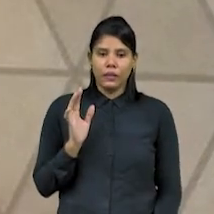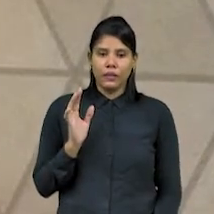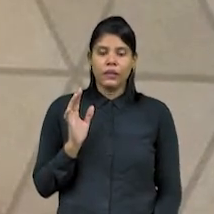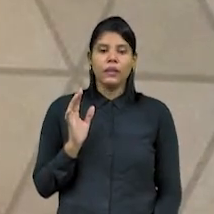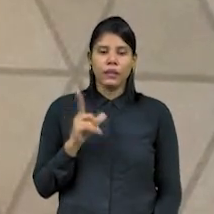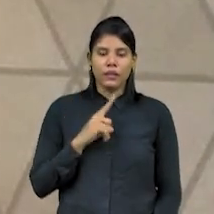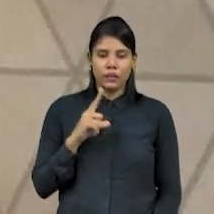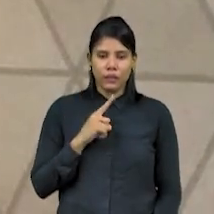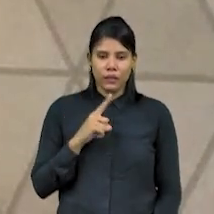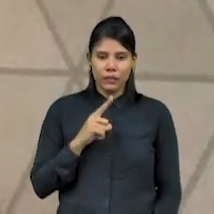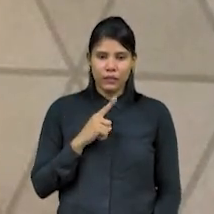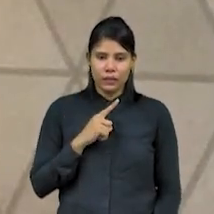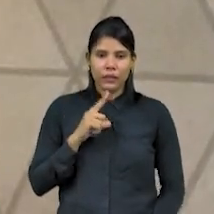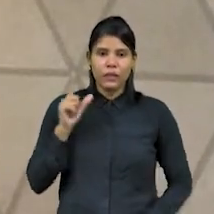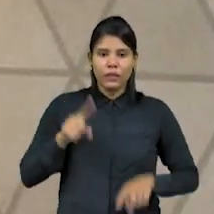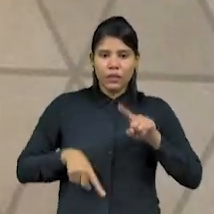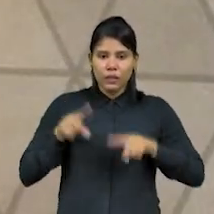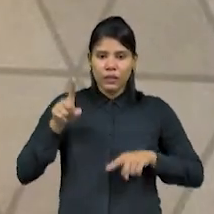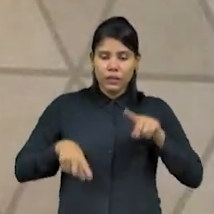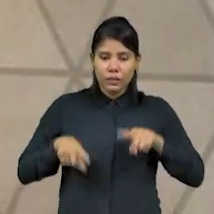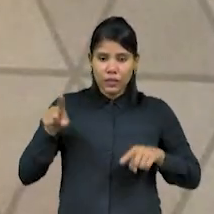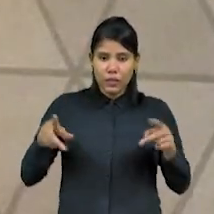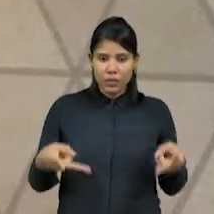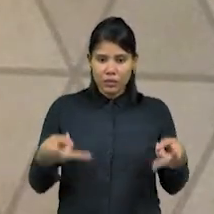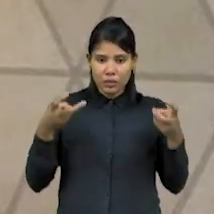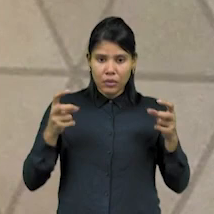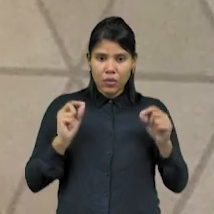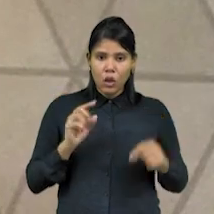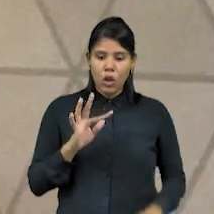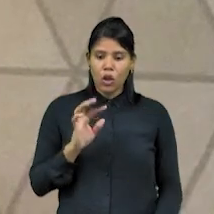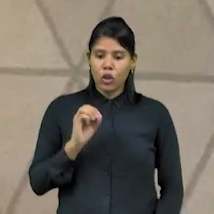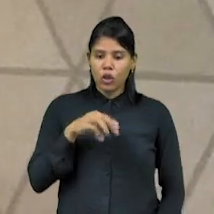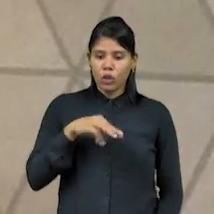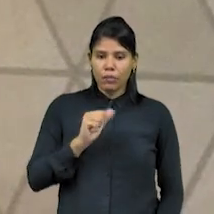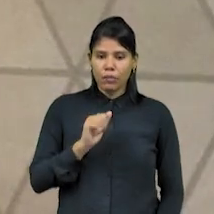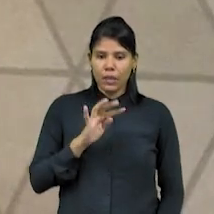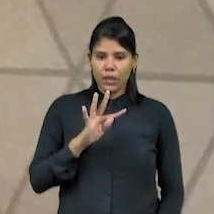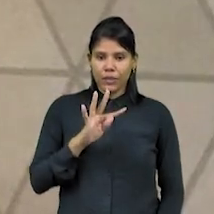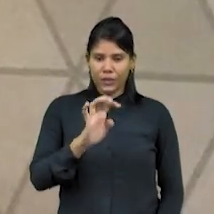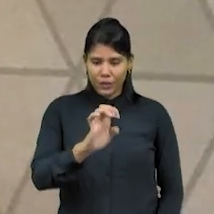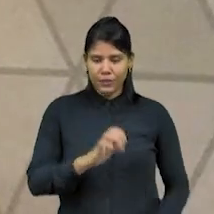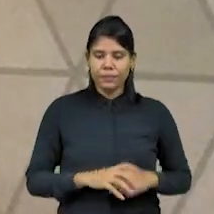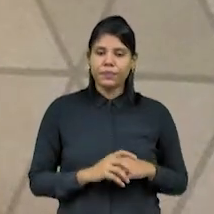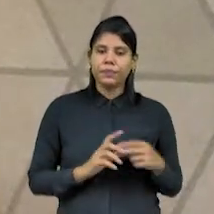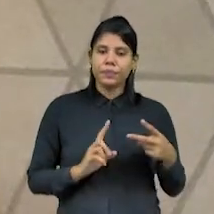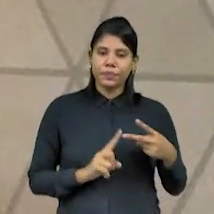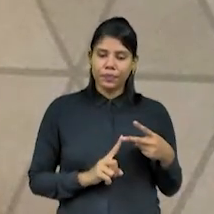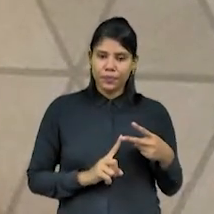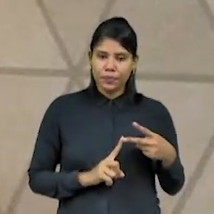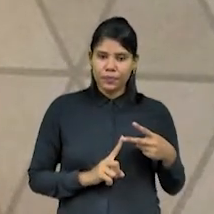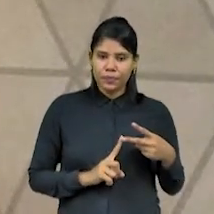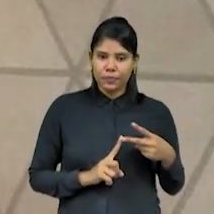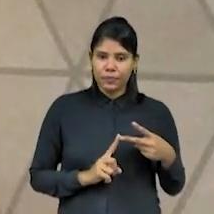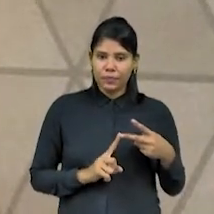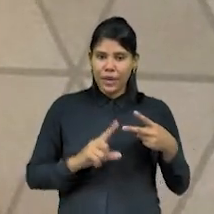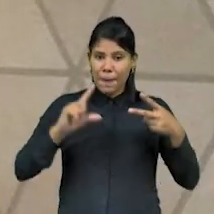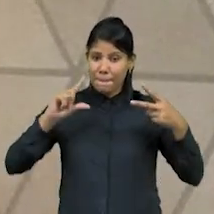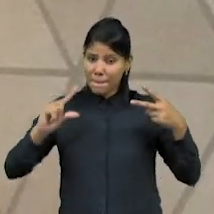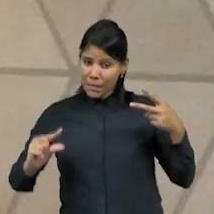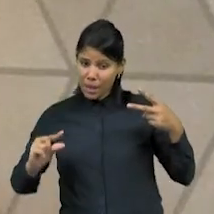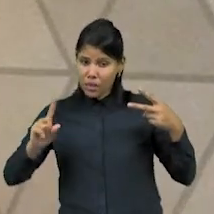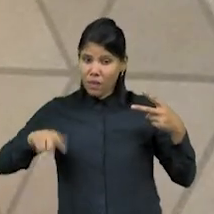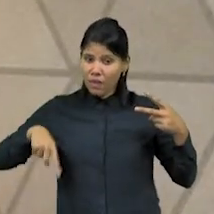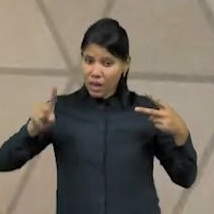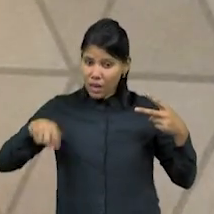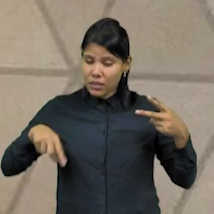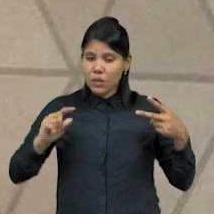de preços foi observada para o tomate, 77,7%, e a menor para farinhas,